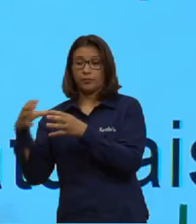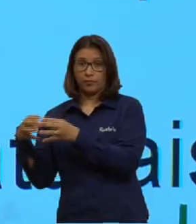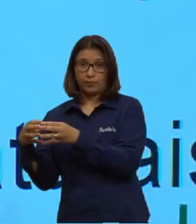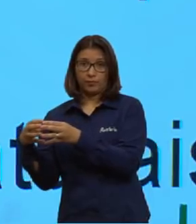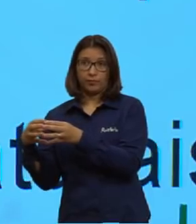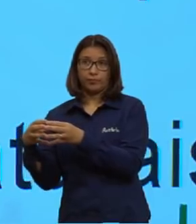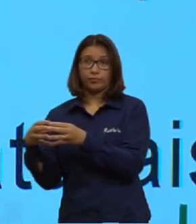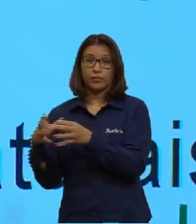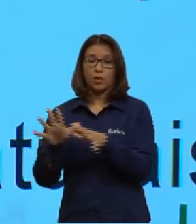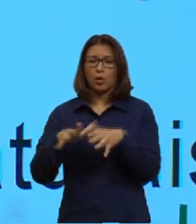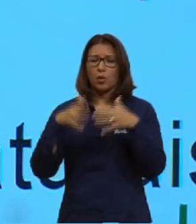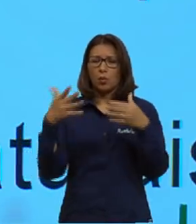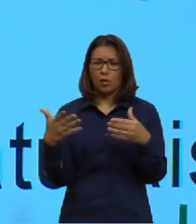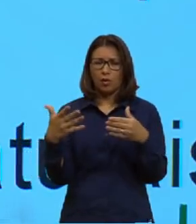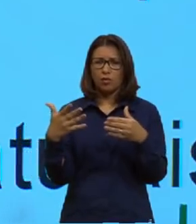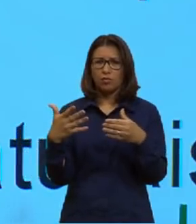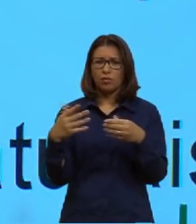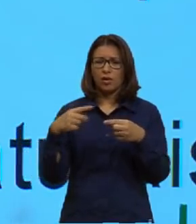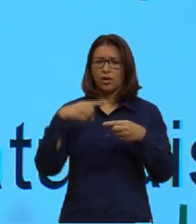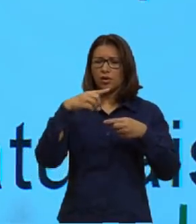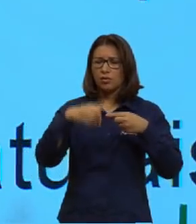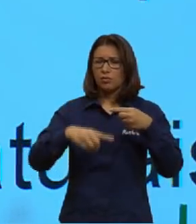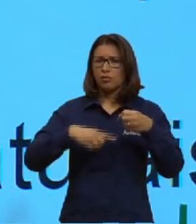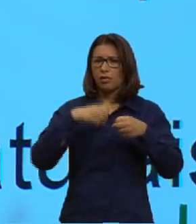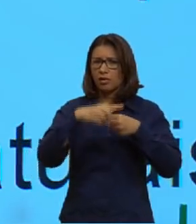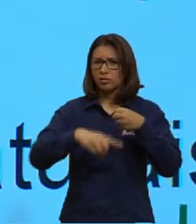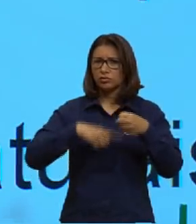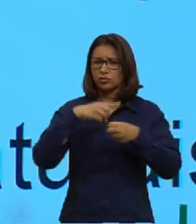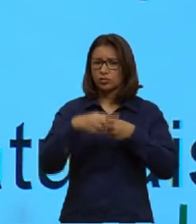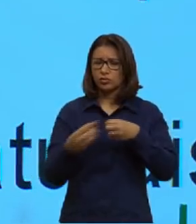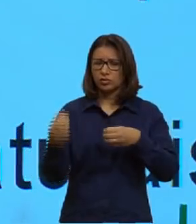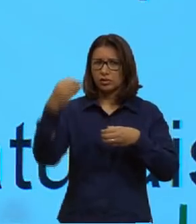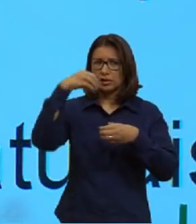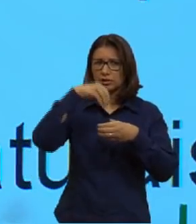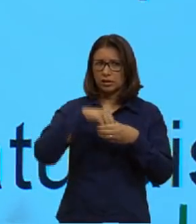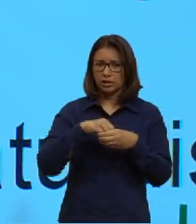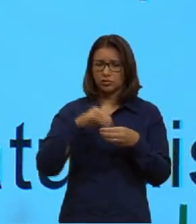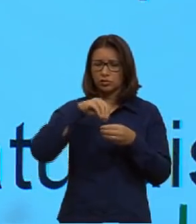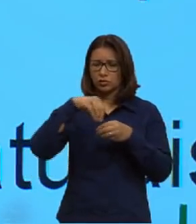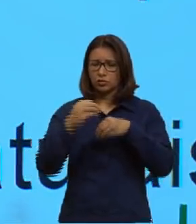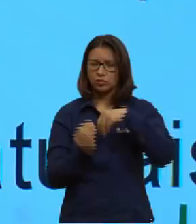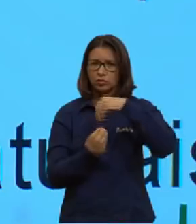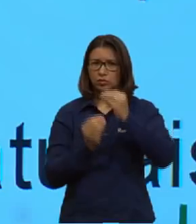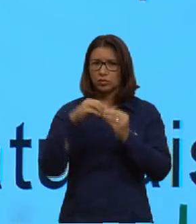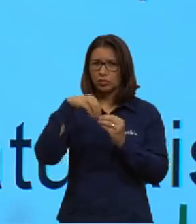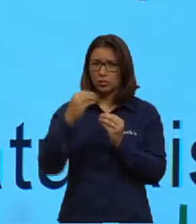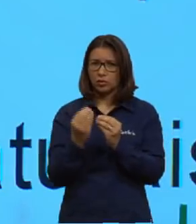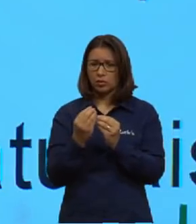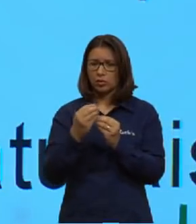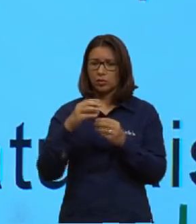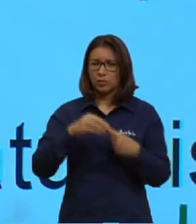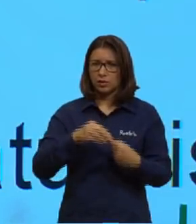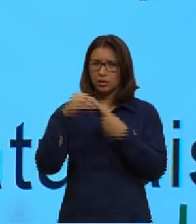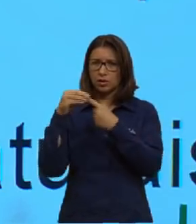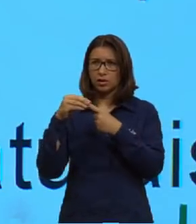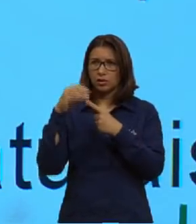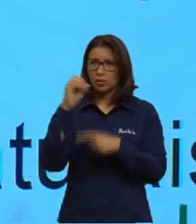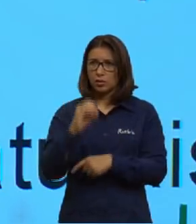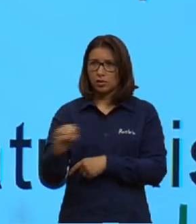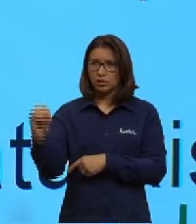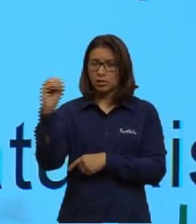são os átomos que compõem esse aminoácido? Principalmente aqui oxigênio, carbono,